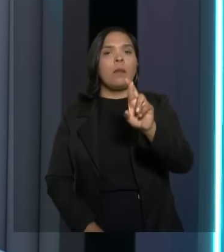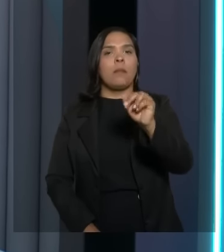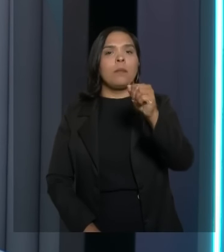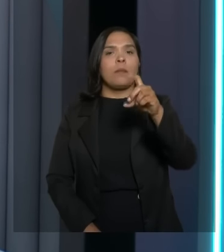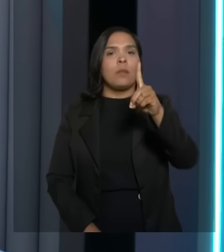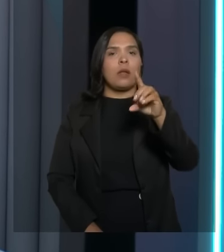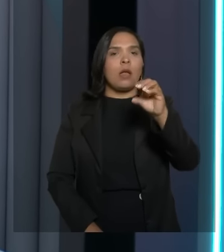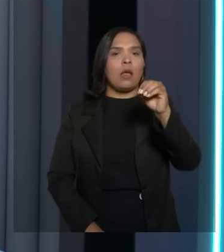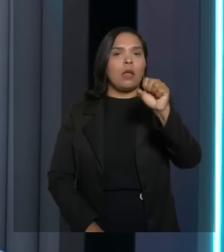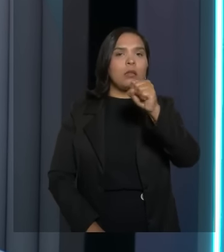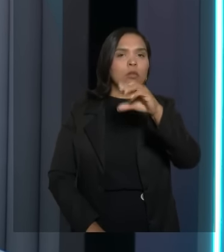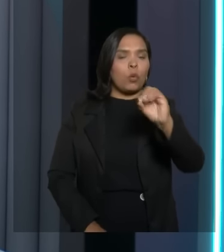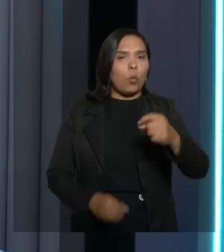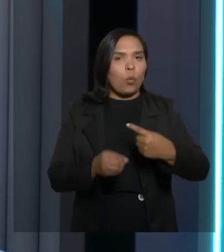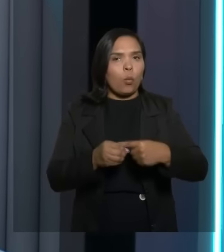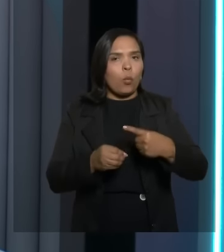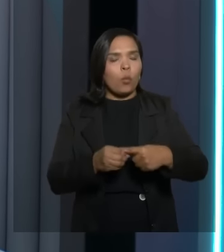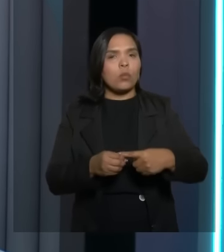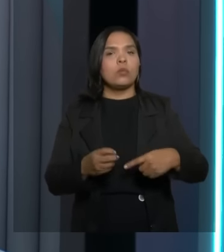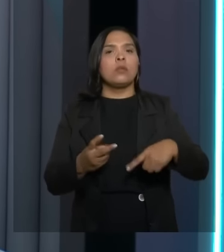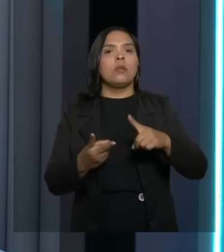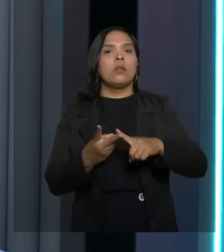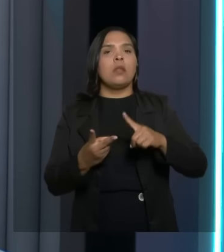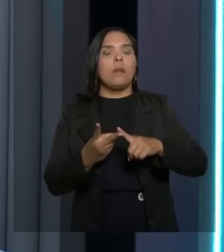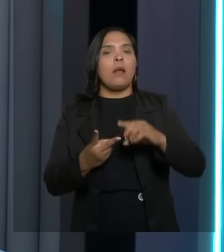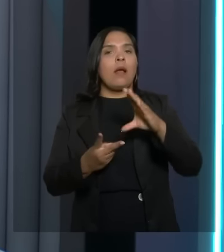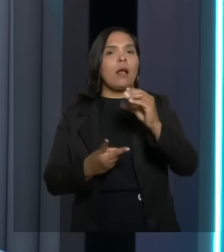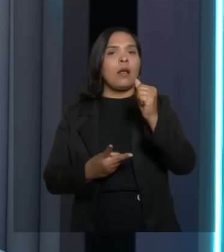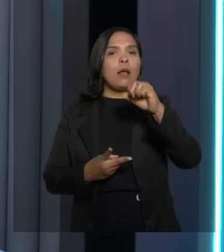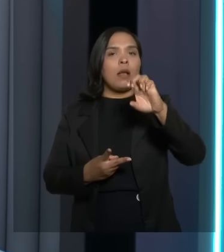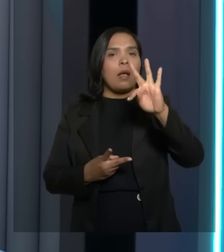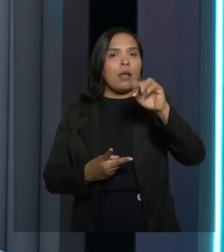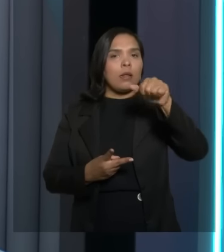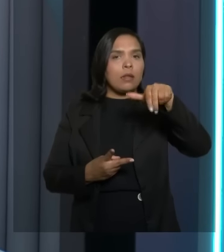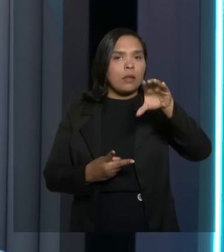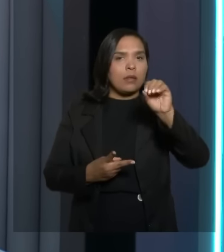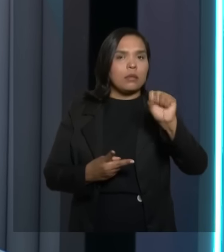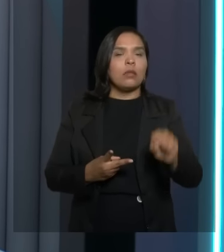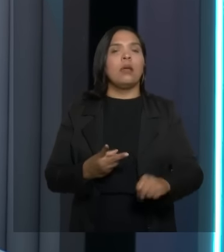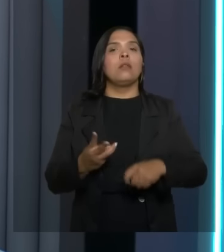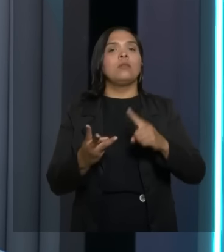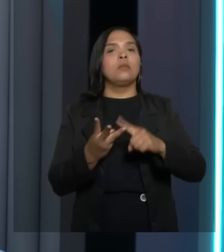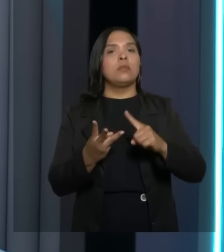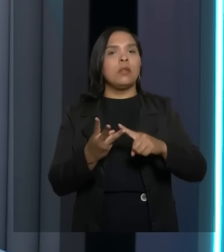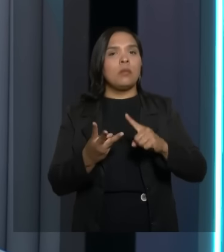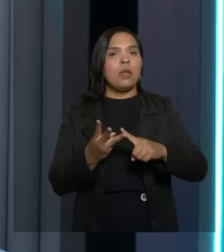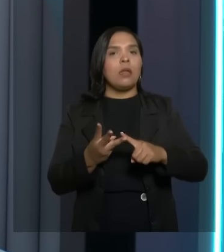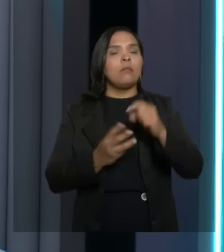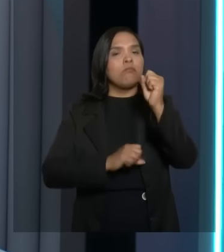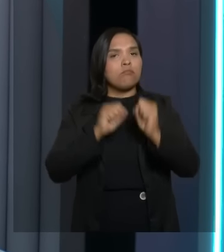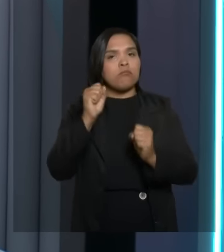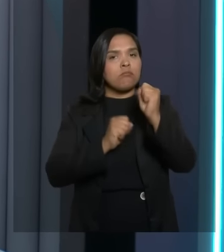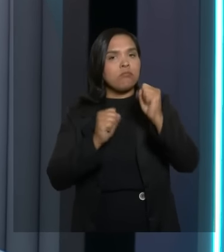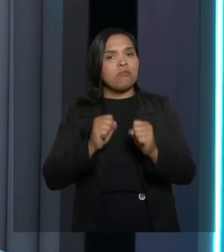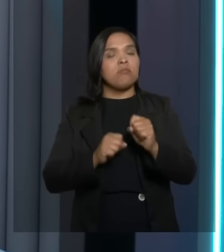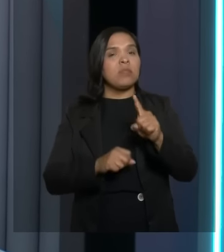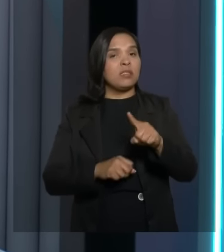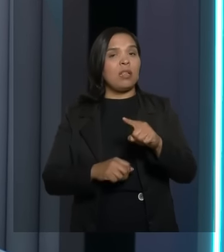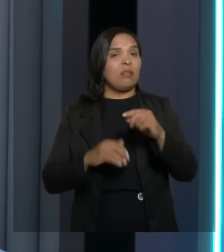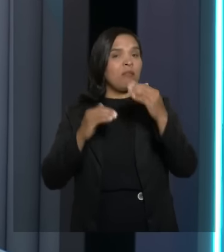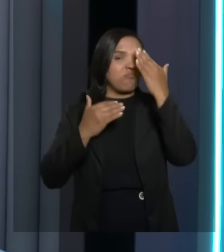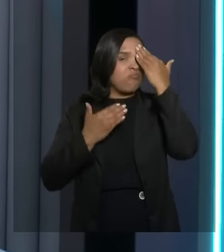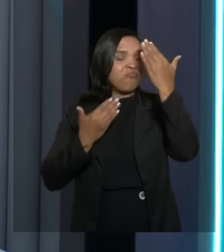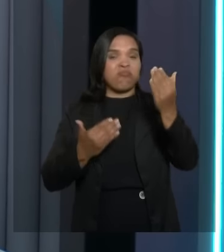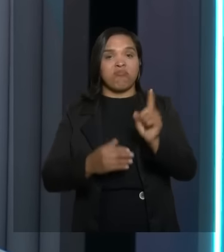a estrada agora em direção a Caetanos, investimento no Distrito Industrial. Eu acho que a senhora está sendo ingrata com o governo da